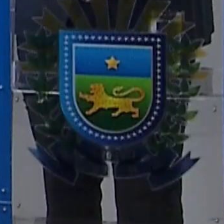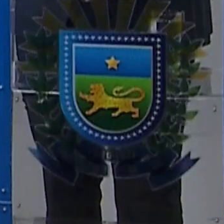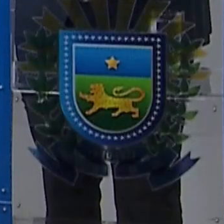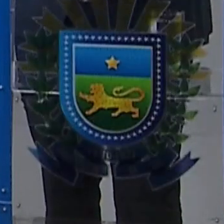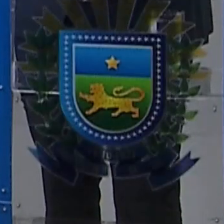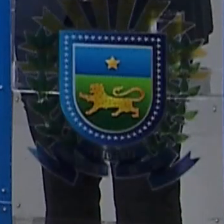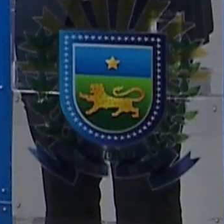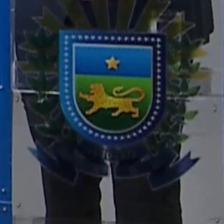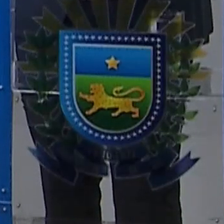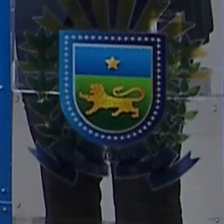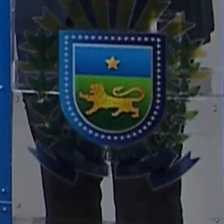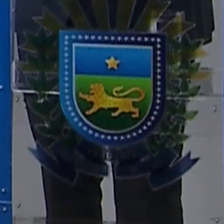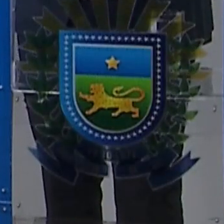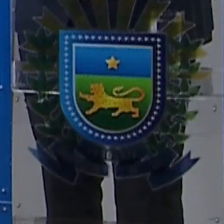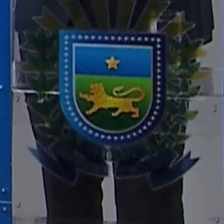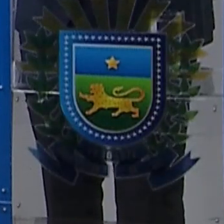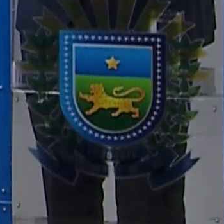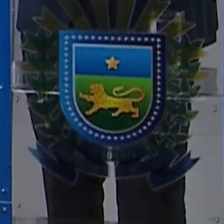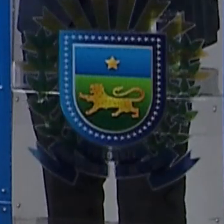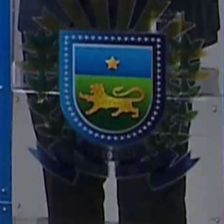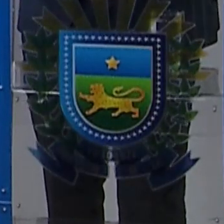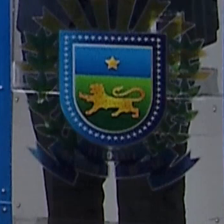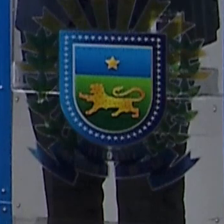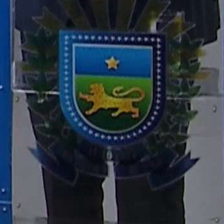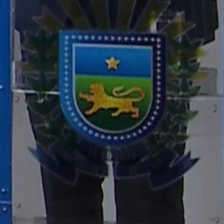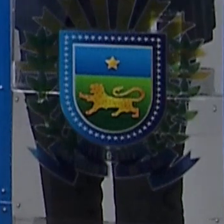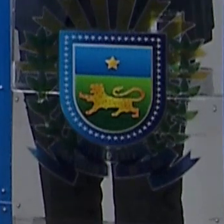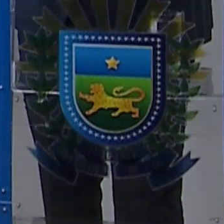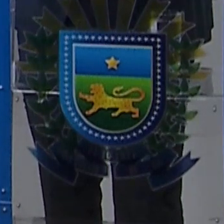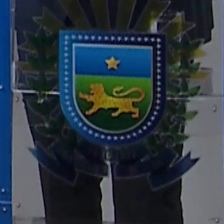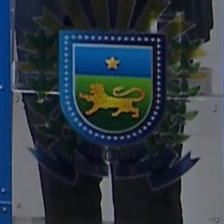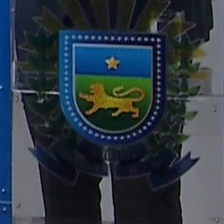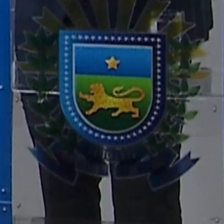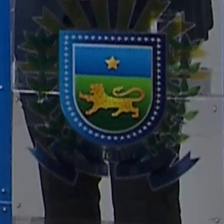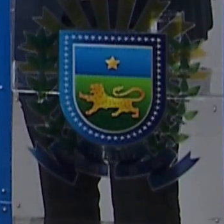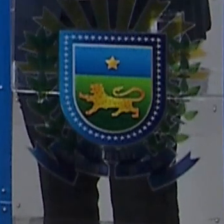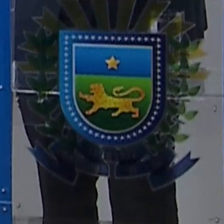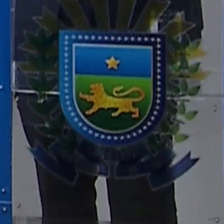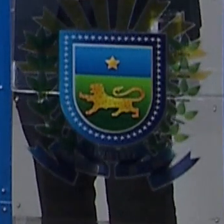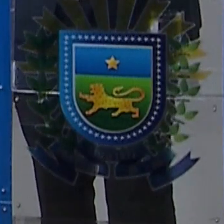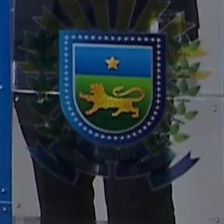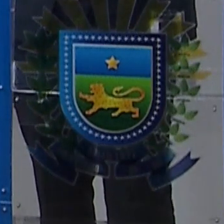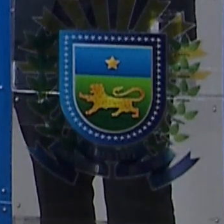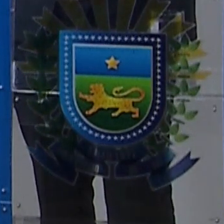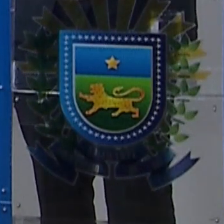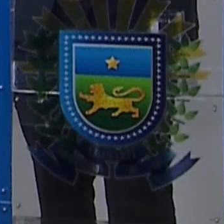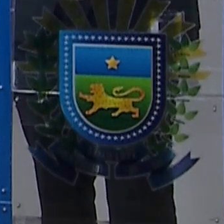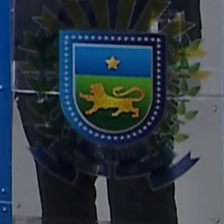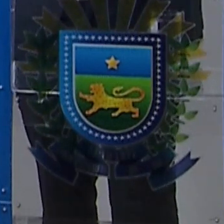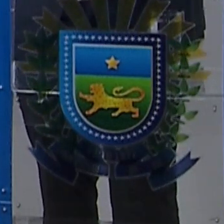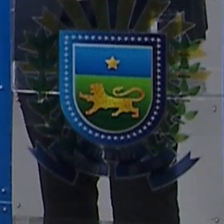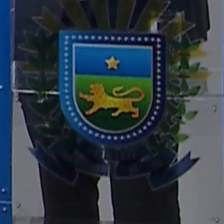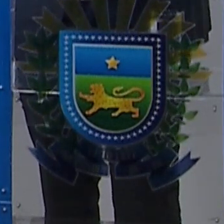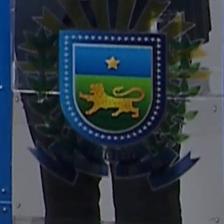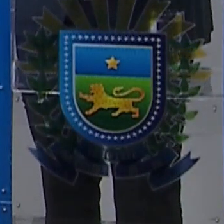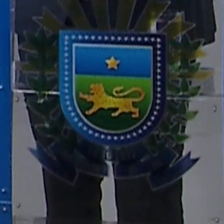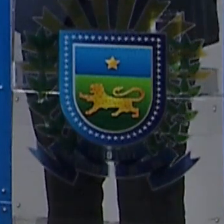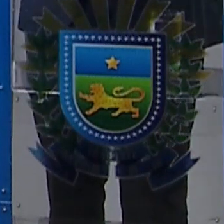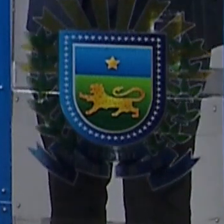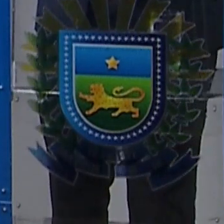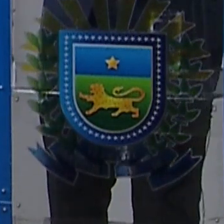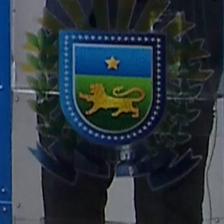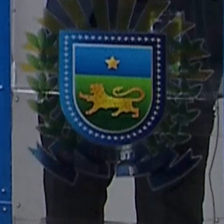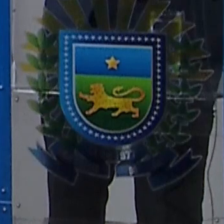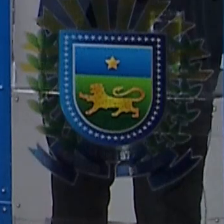reforma, um prédio acessível para que toda a população possa vir para cá. Bom, daqui a pouquinho então, aliás, daqui a pouquinho não, vamos então agora, 10